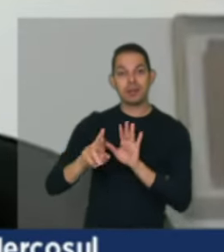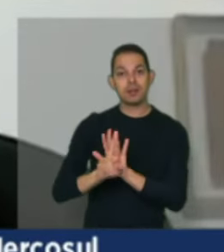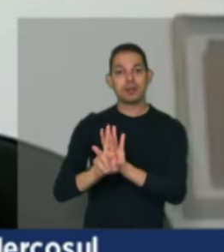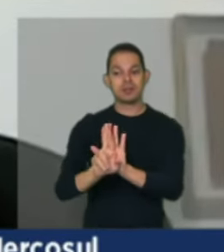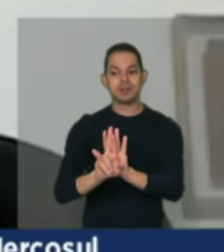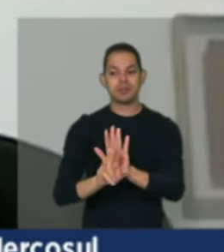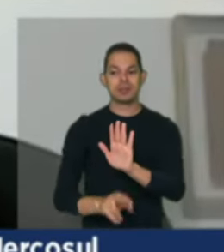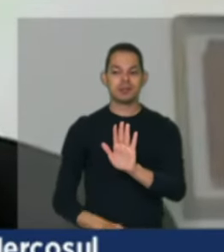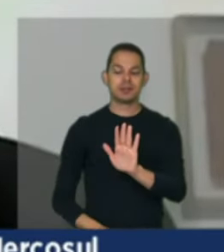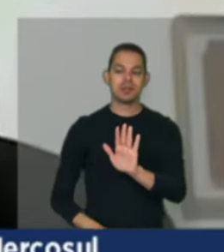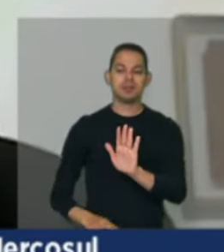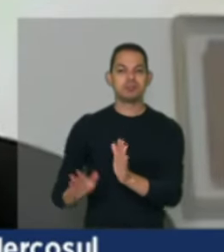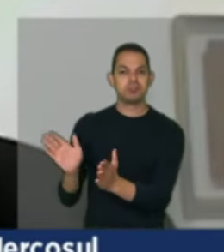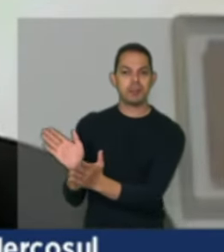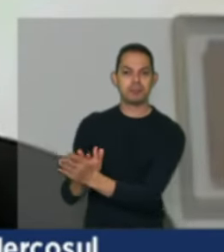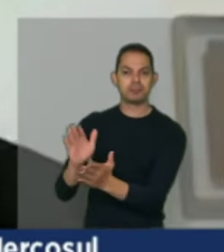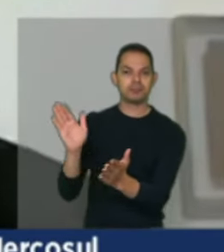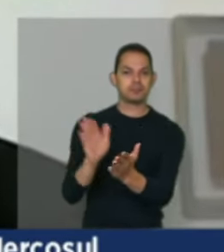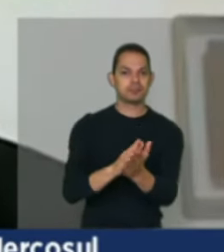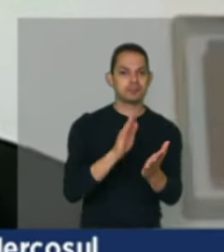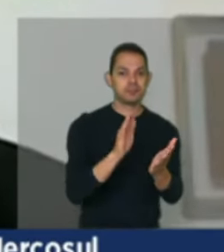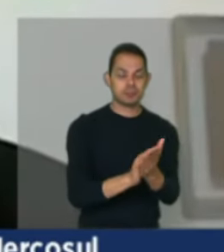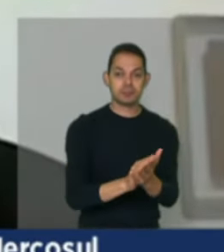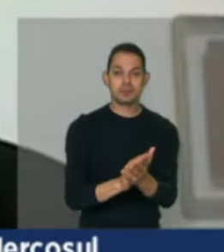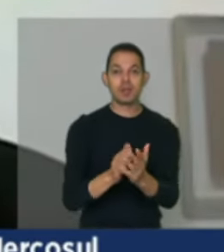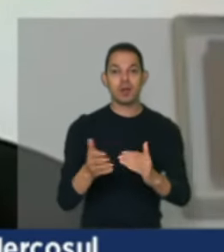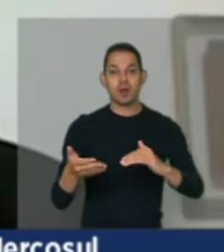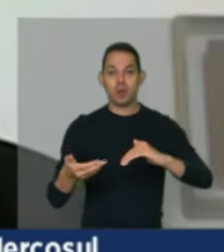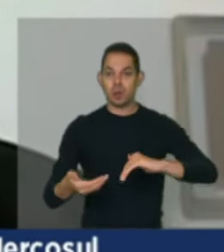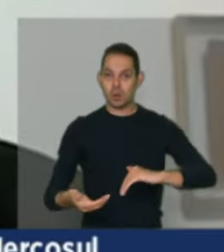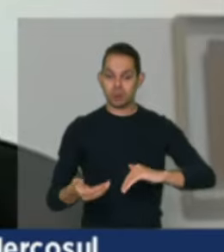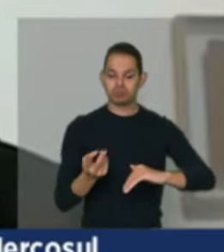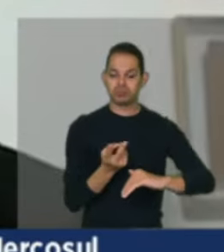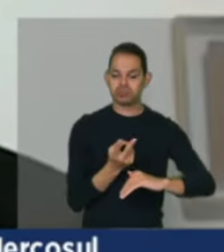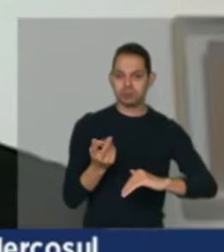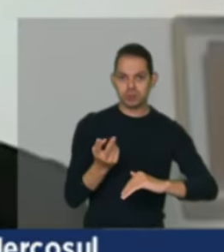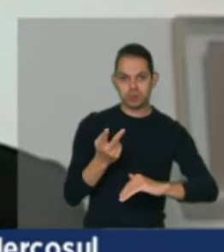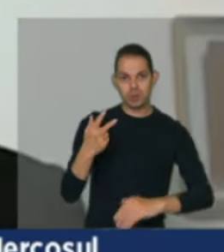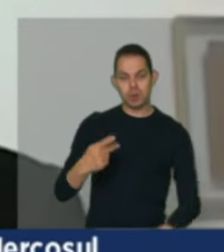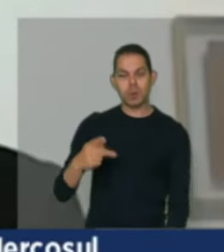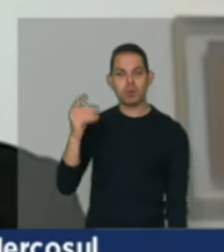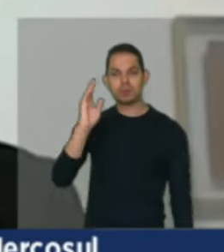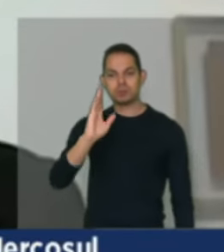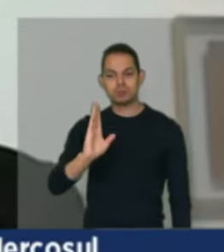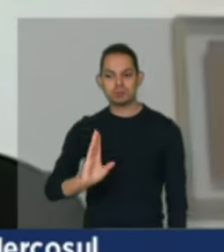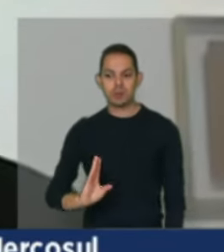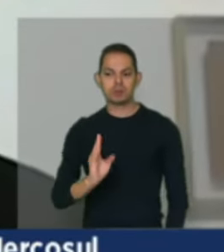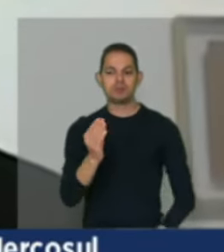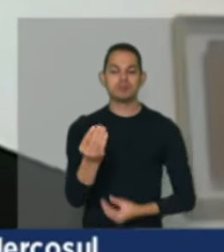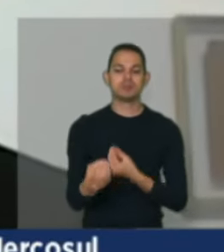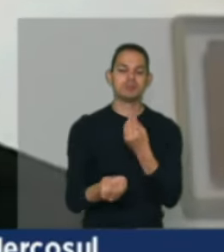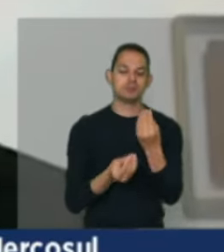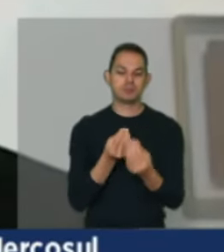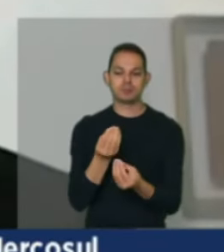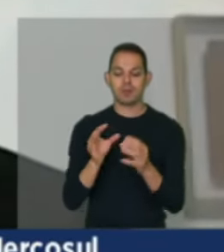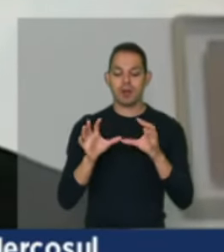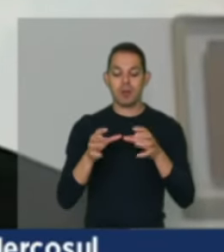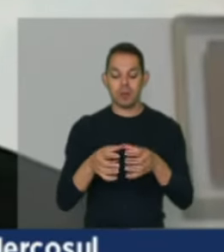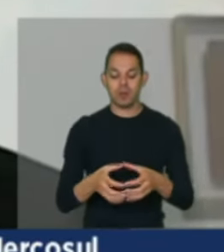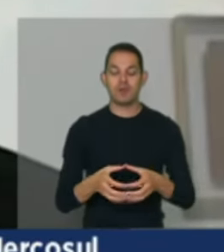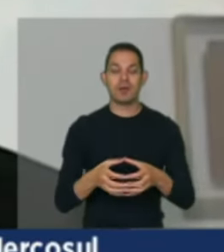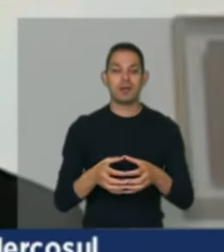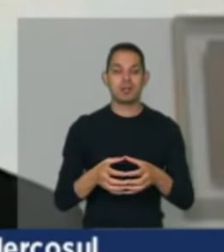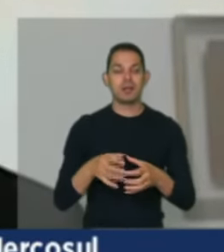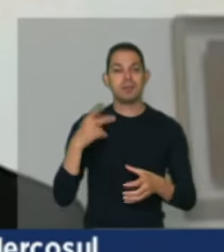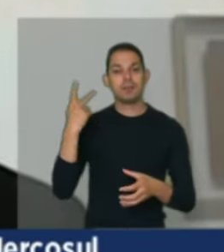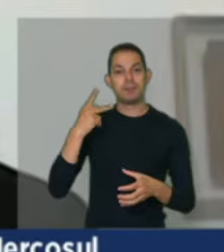parabenizar o Congresso Nacional Brasileiro através da Frente Parlamentar por